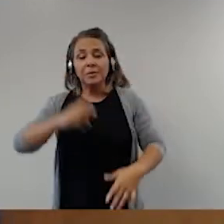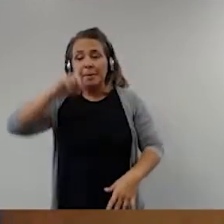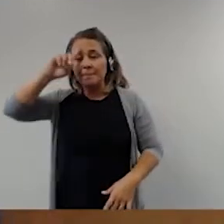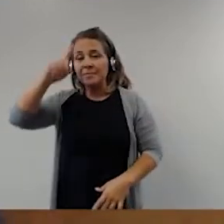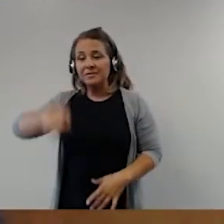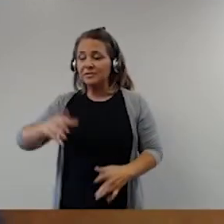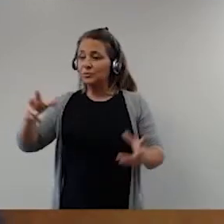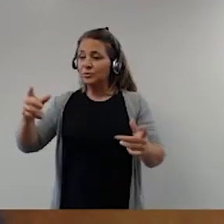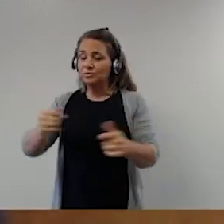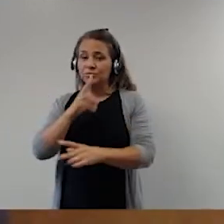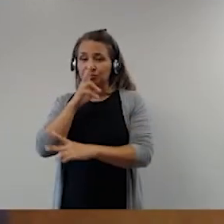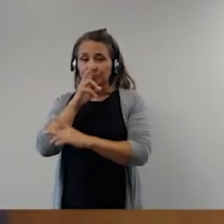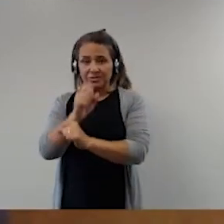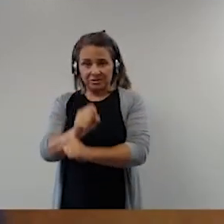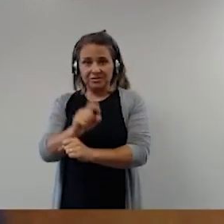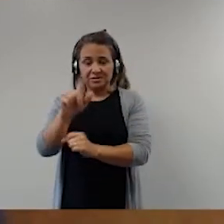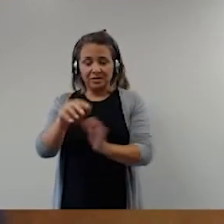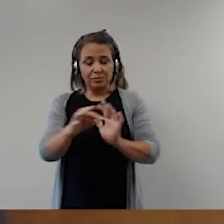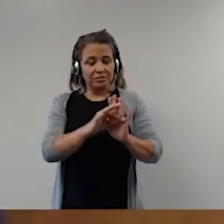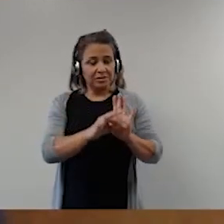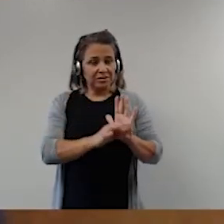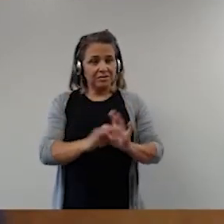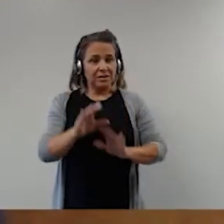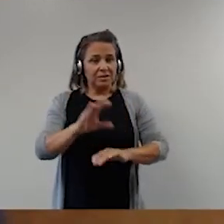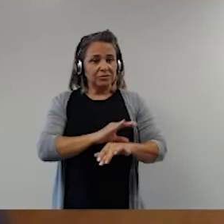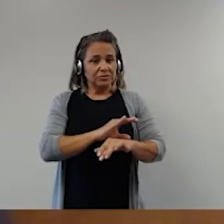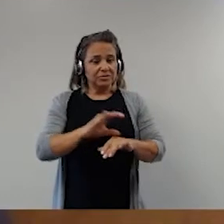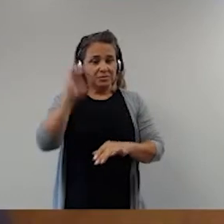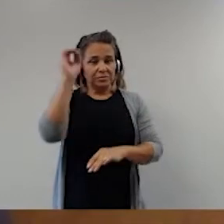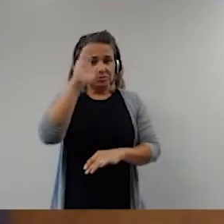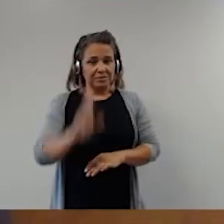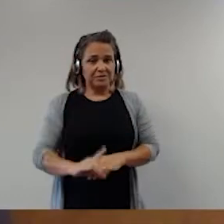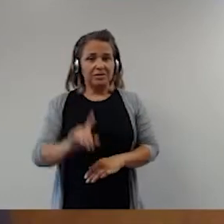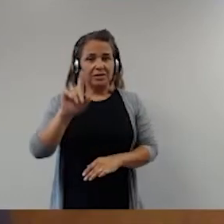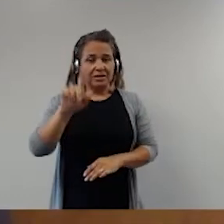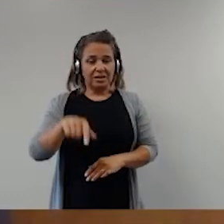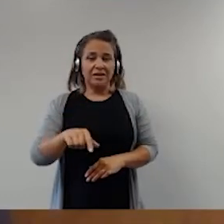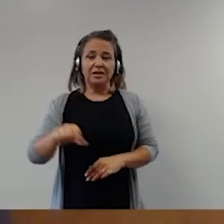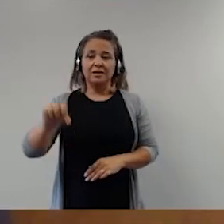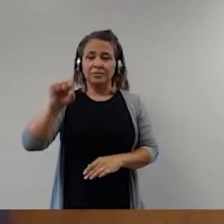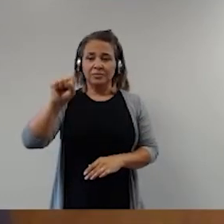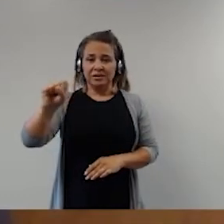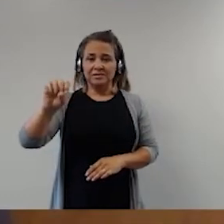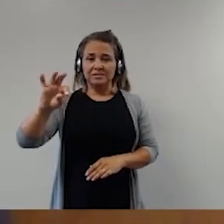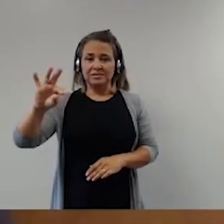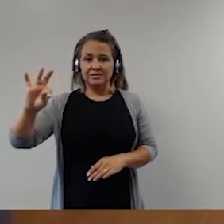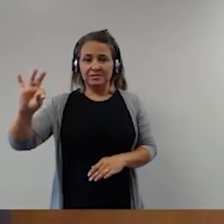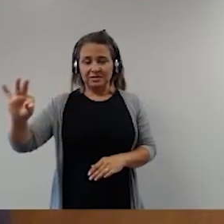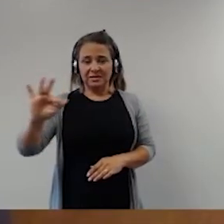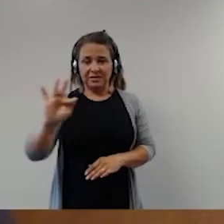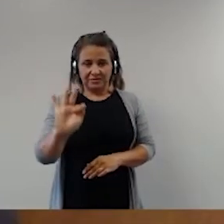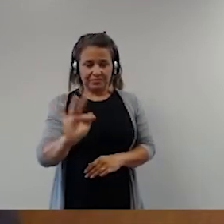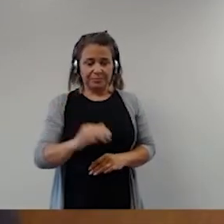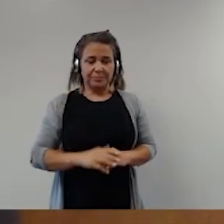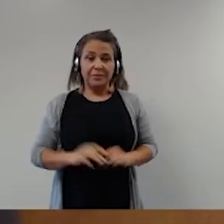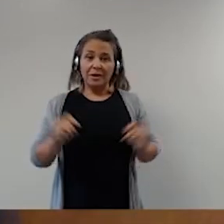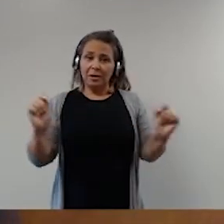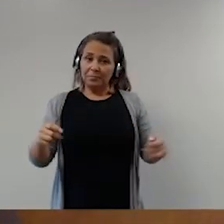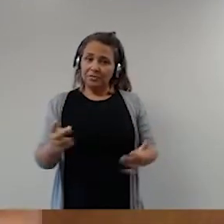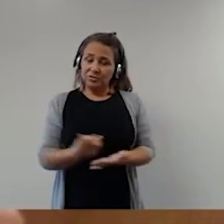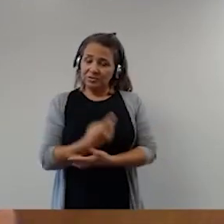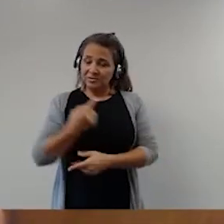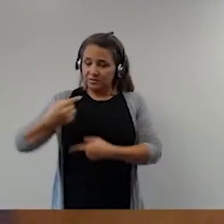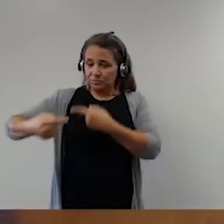demais poderes, e esse é o texto da Constituição brasileira, é o Supremo Tribunal Federal. É claro, pode haver um